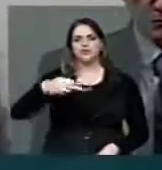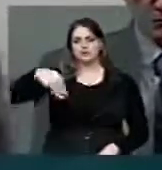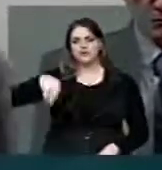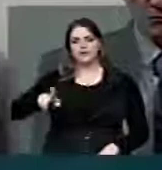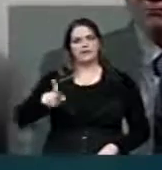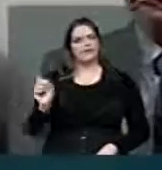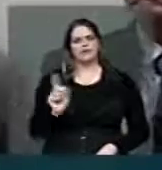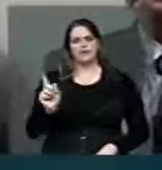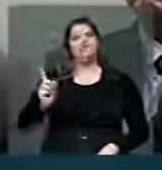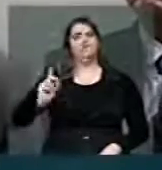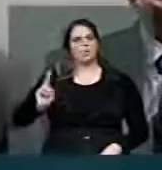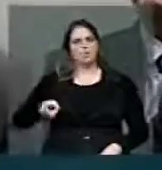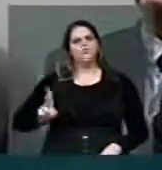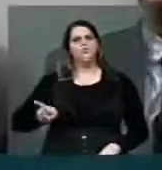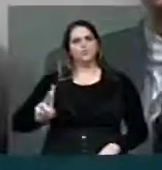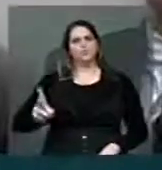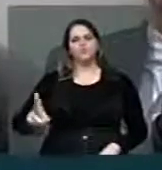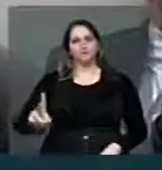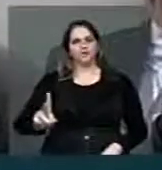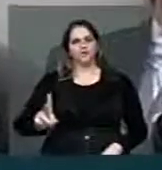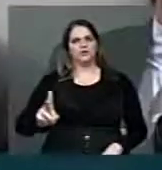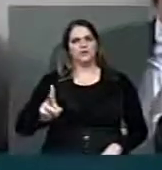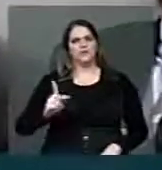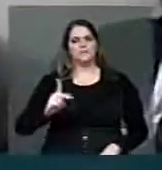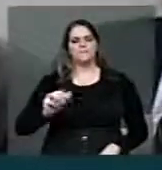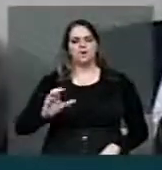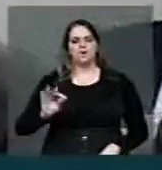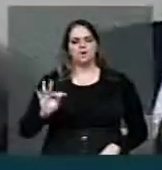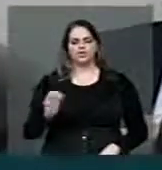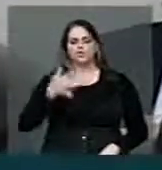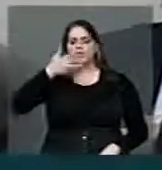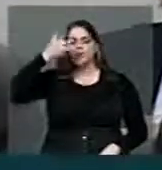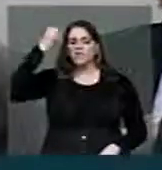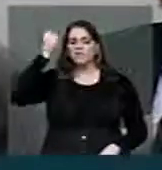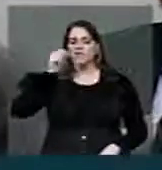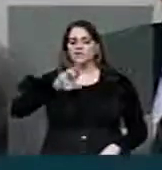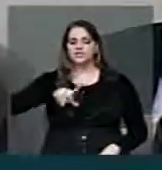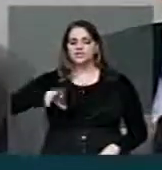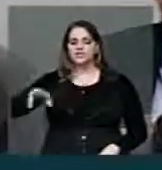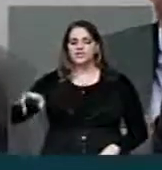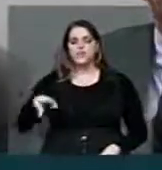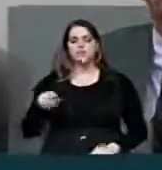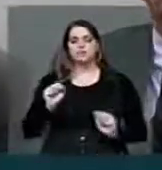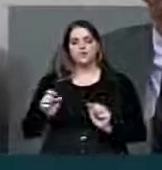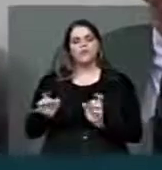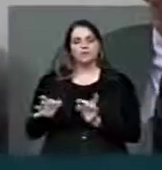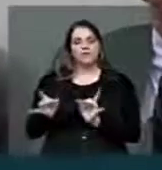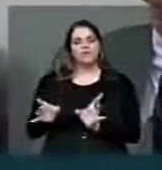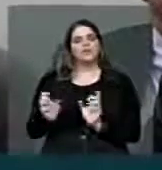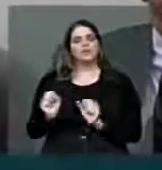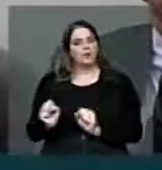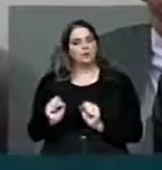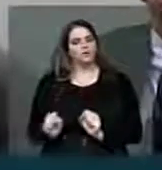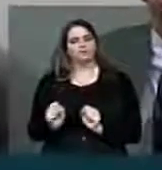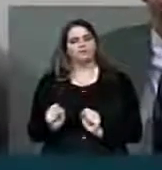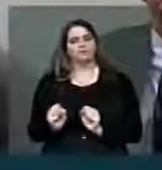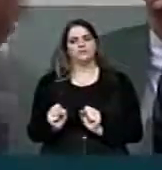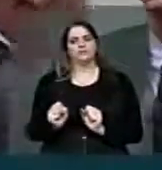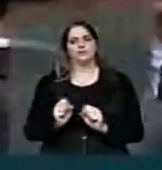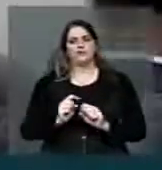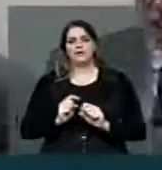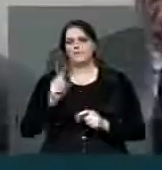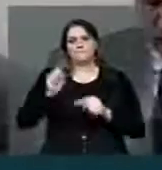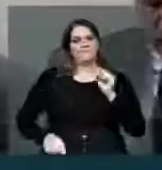Continuará existindo esses pacotes de velocidades diferentes. Continuarão existindo. O Marco Civil não